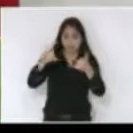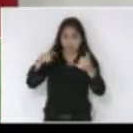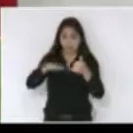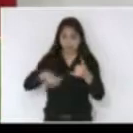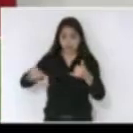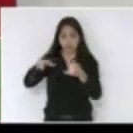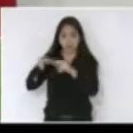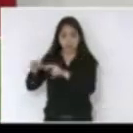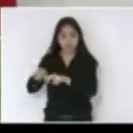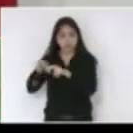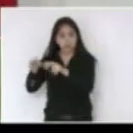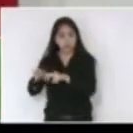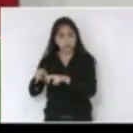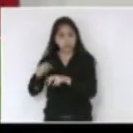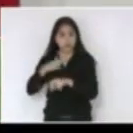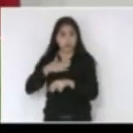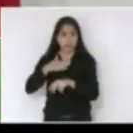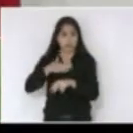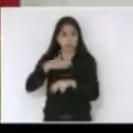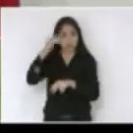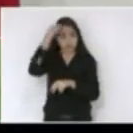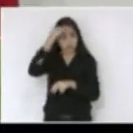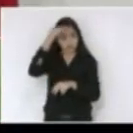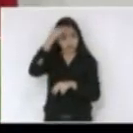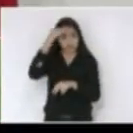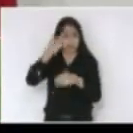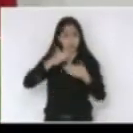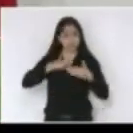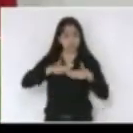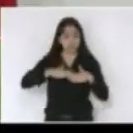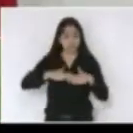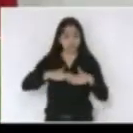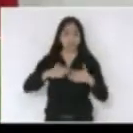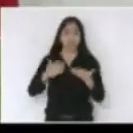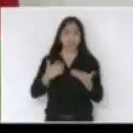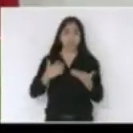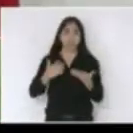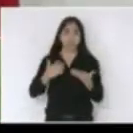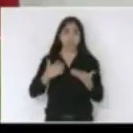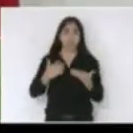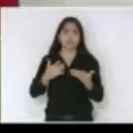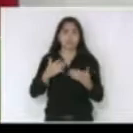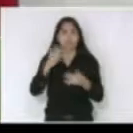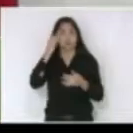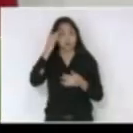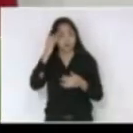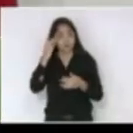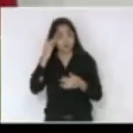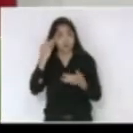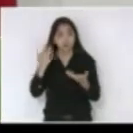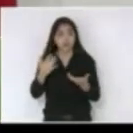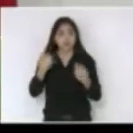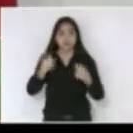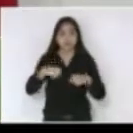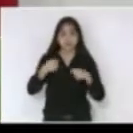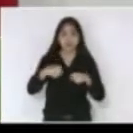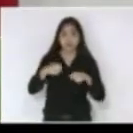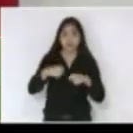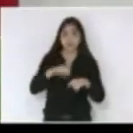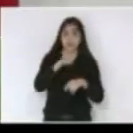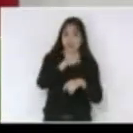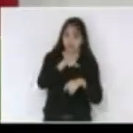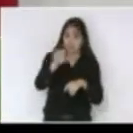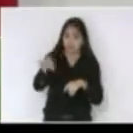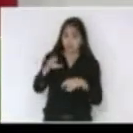eu tenho a minha consciência tranquila eu fiz a minha parte e acho que nós precisamos fazer a nossa parte agora